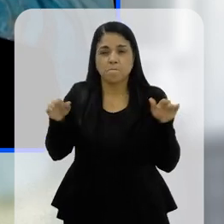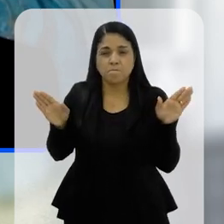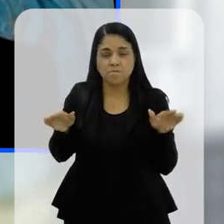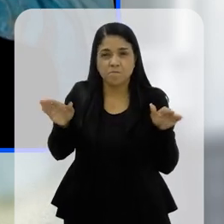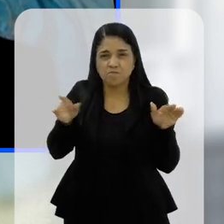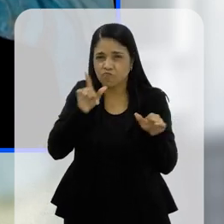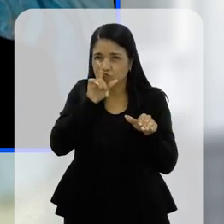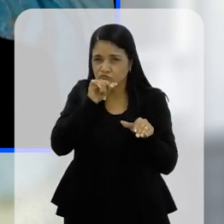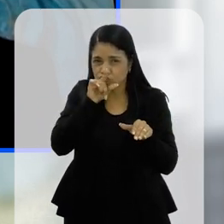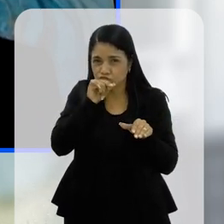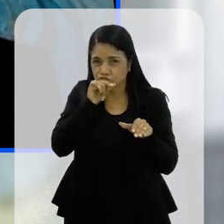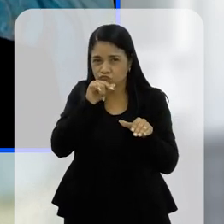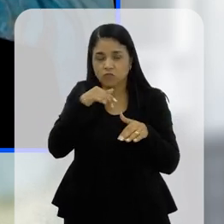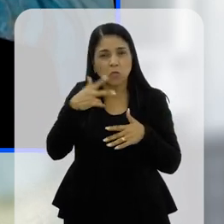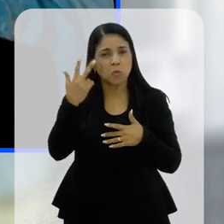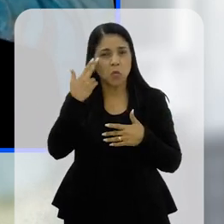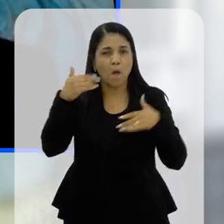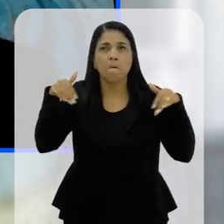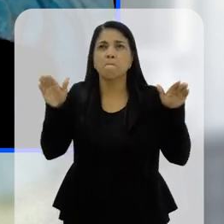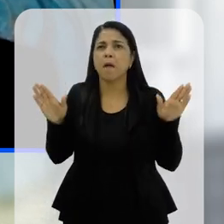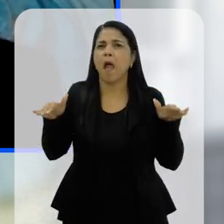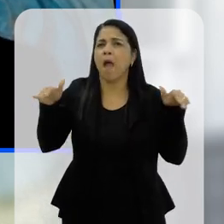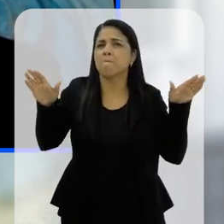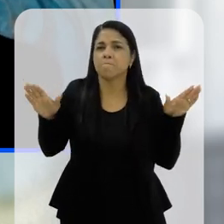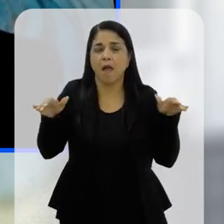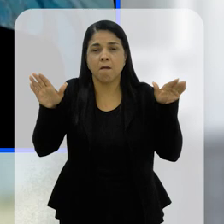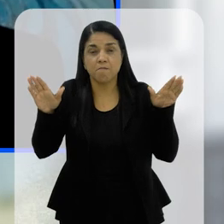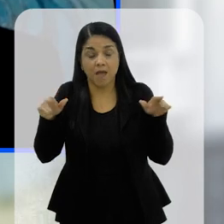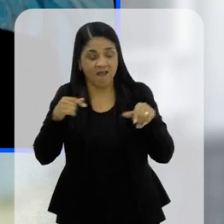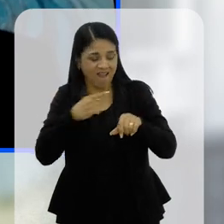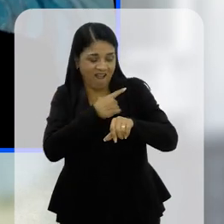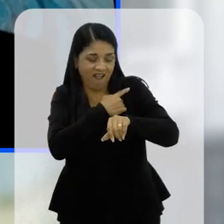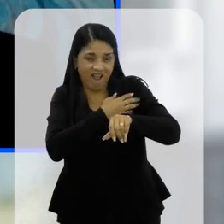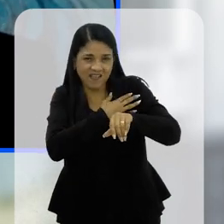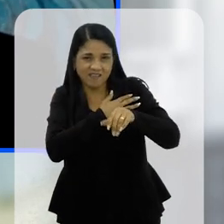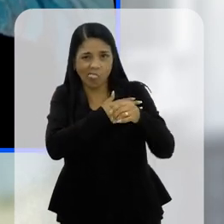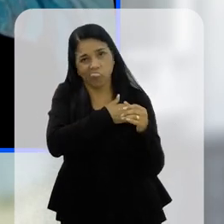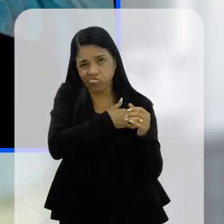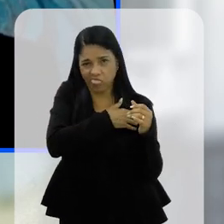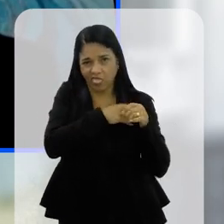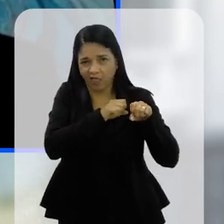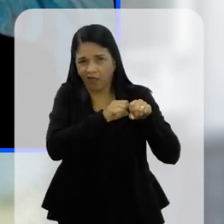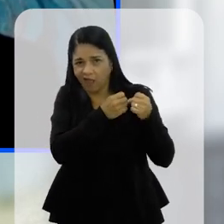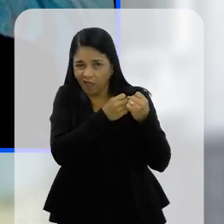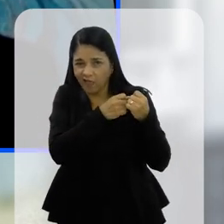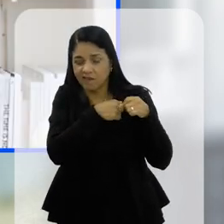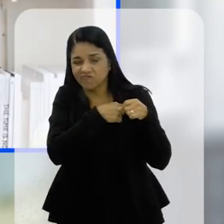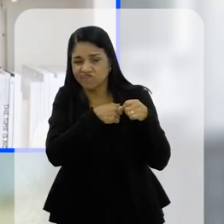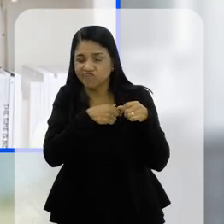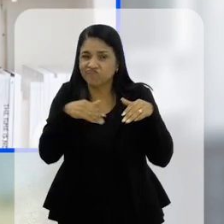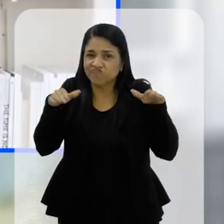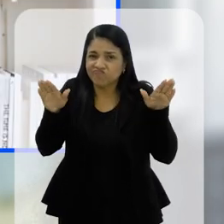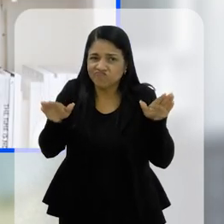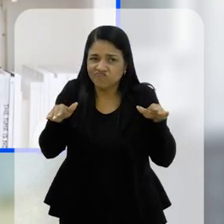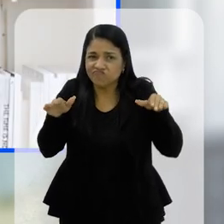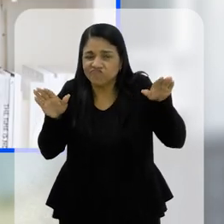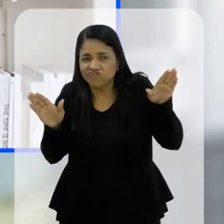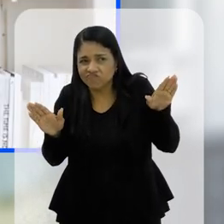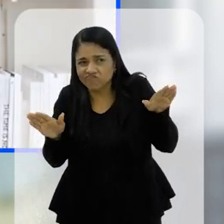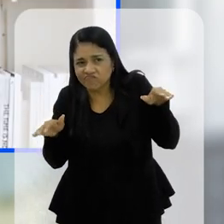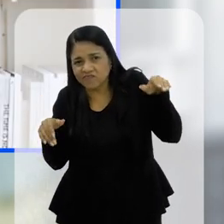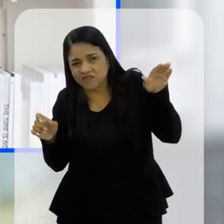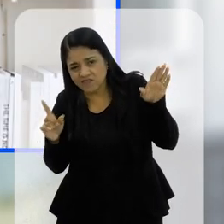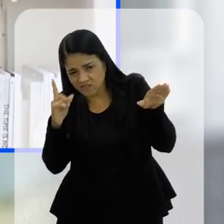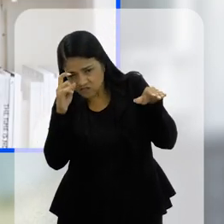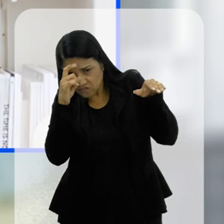normal ele vai aprender a voar um dia e vai voar e vai voar alto, aquele que está com a asinha quebrada a gente não sabe se vai voar ou se vai